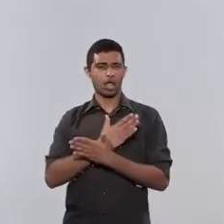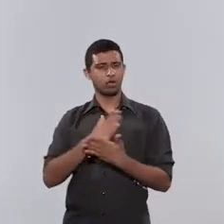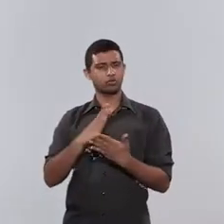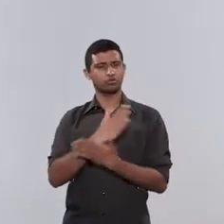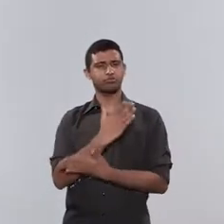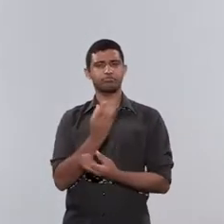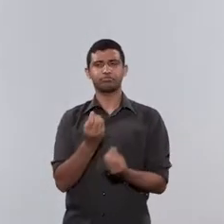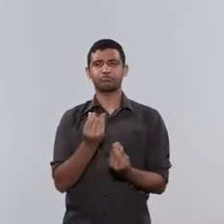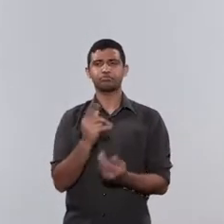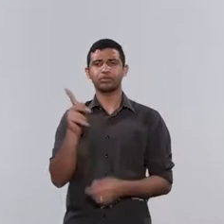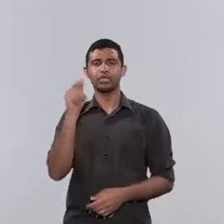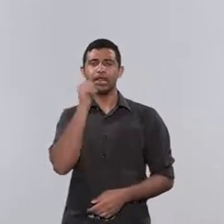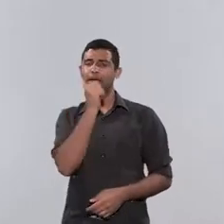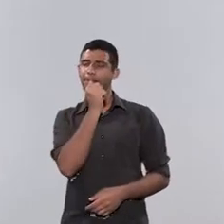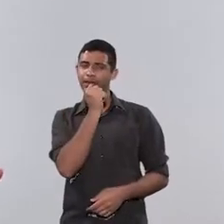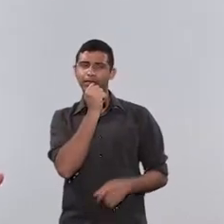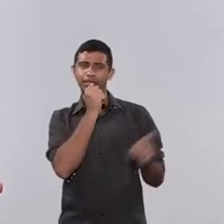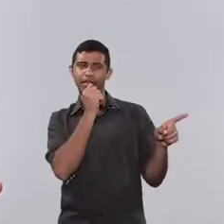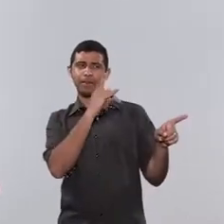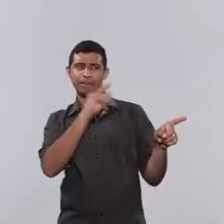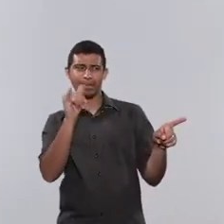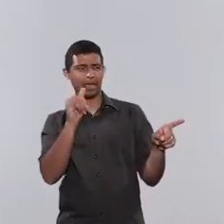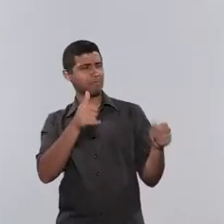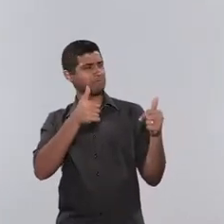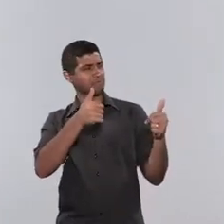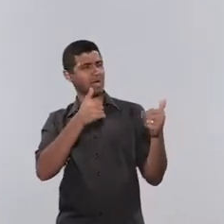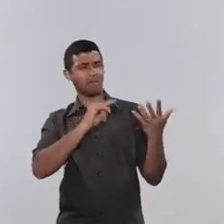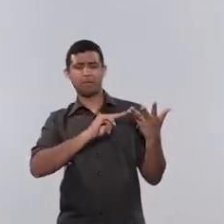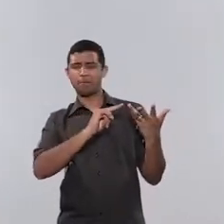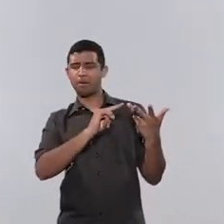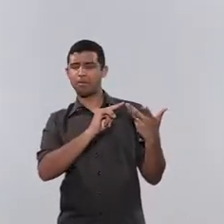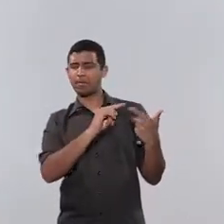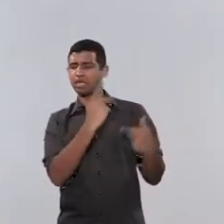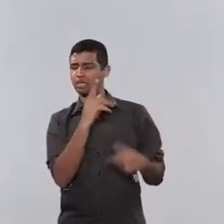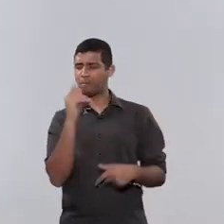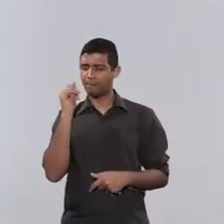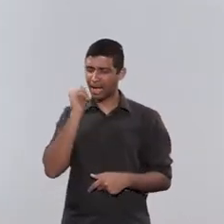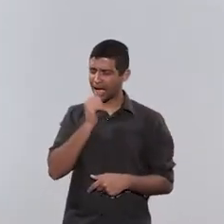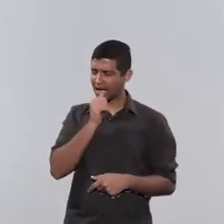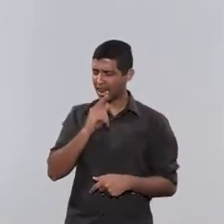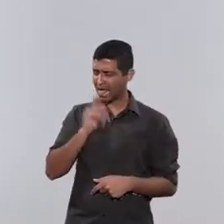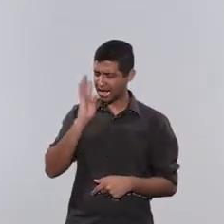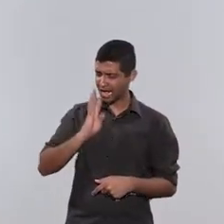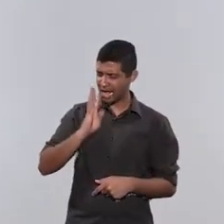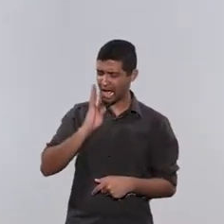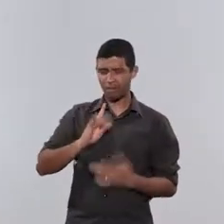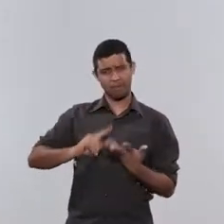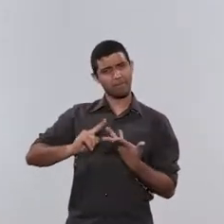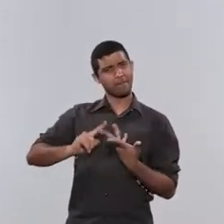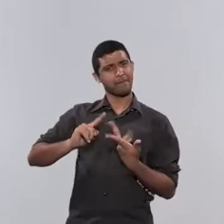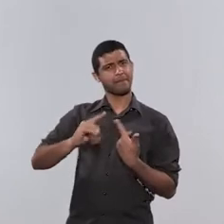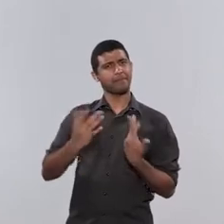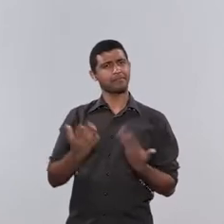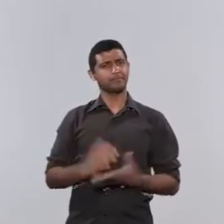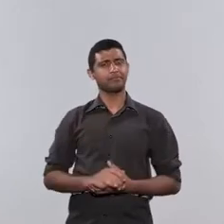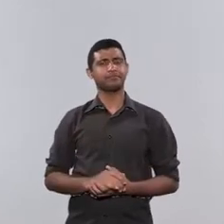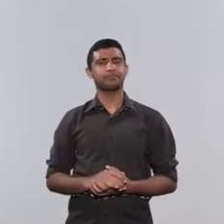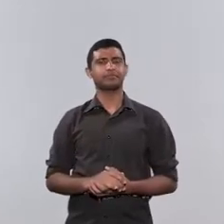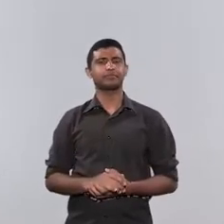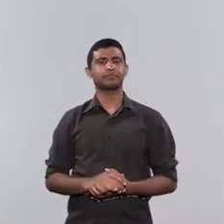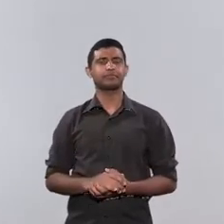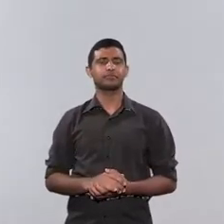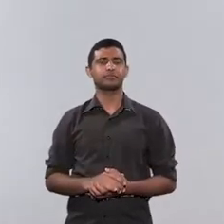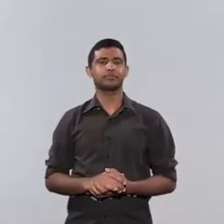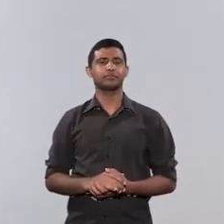situações em que a mãe, ela fala super bem do pai. Nossa, mas seu pai é muito legal. e daí, quando ela,